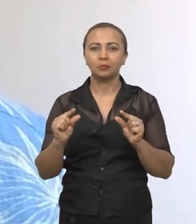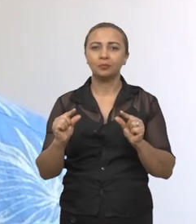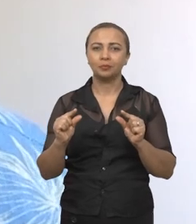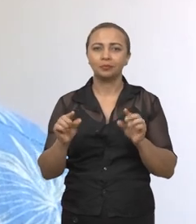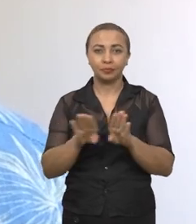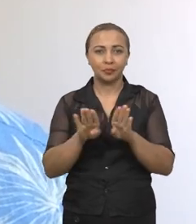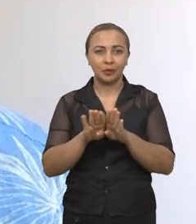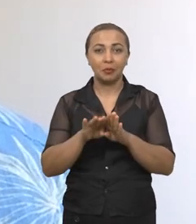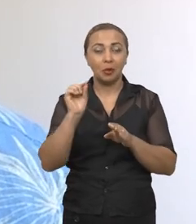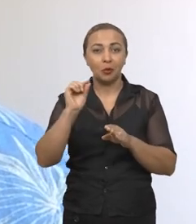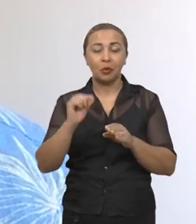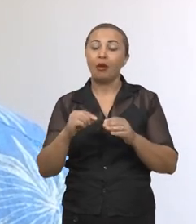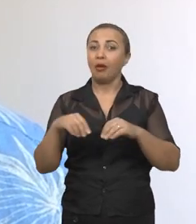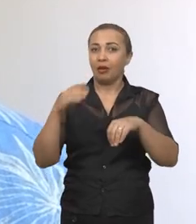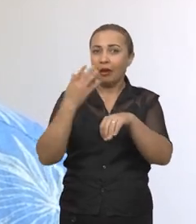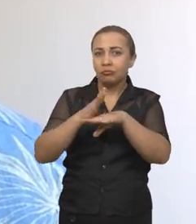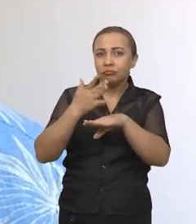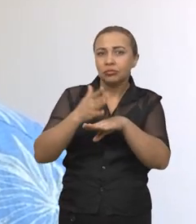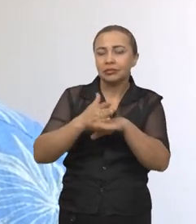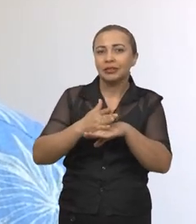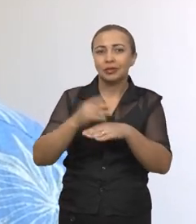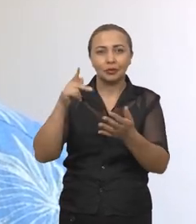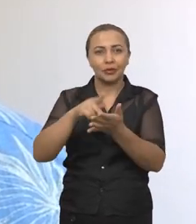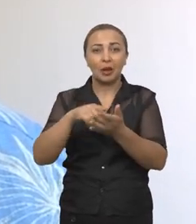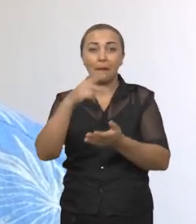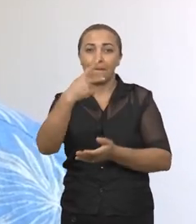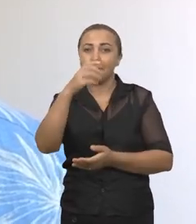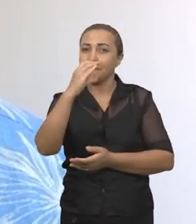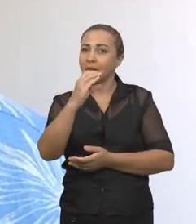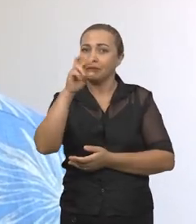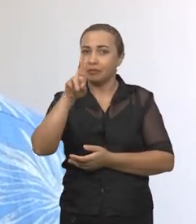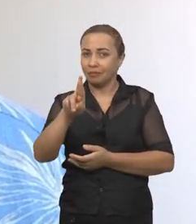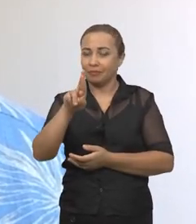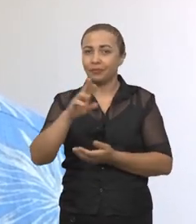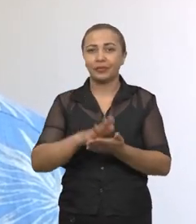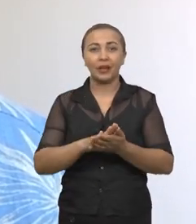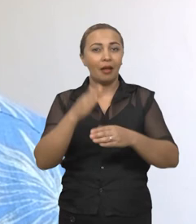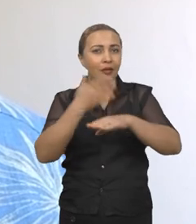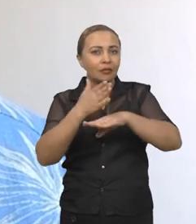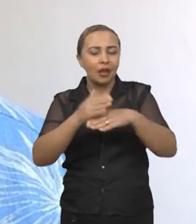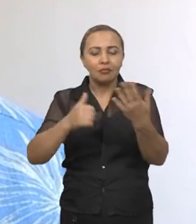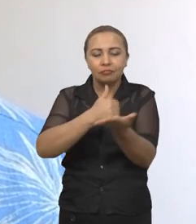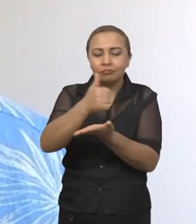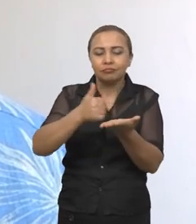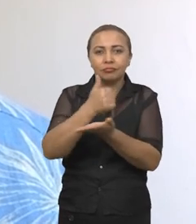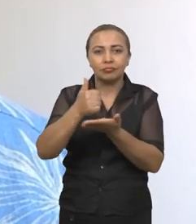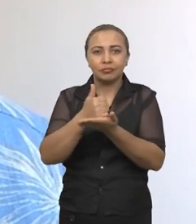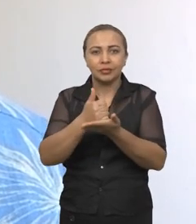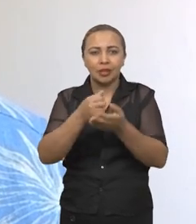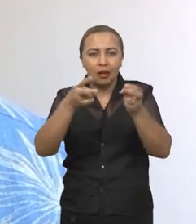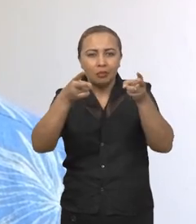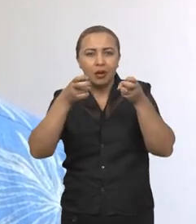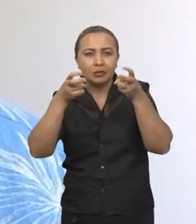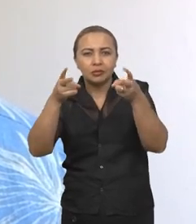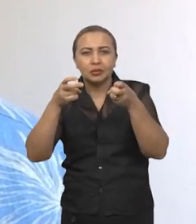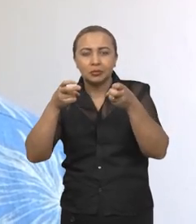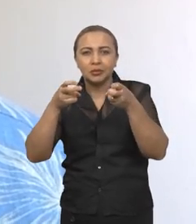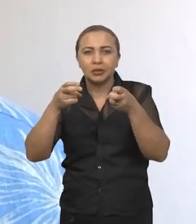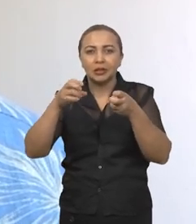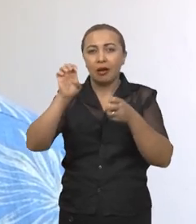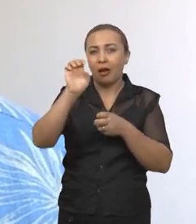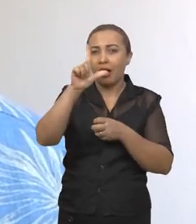do que o teste de referência, que é o PCR. É um teste baseado em um sensor eletroquímico,